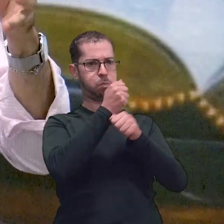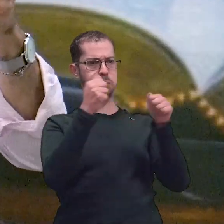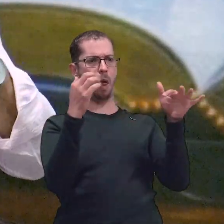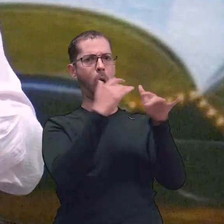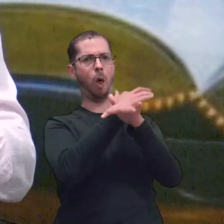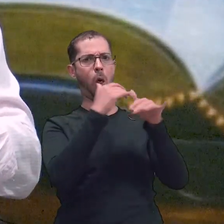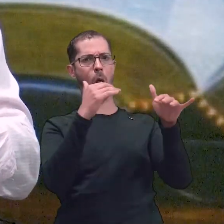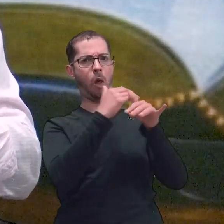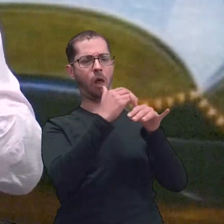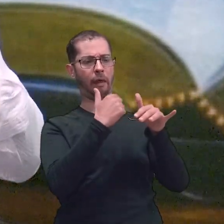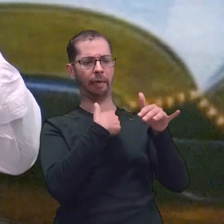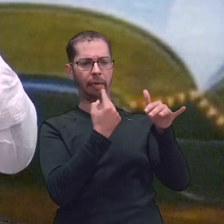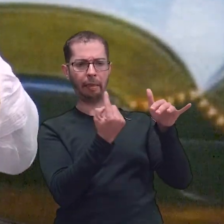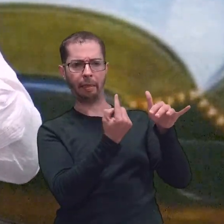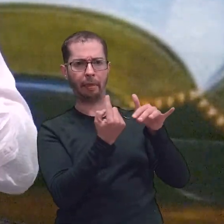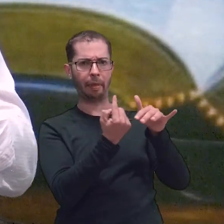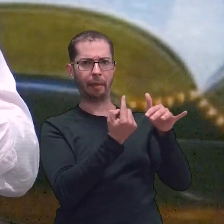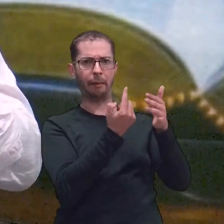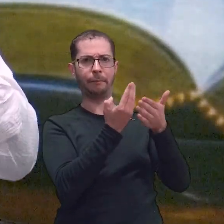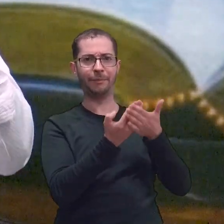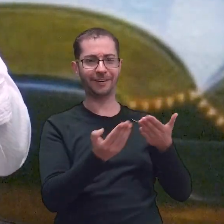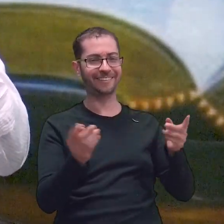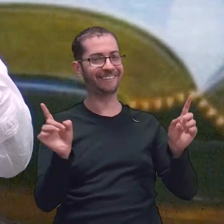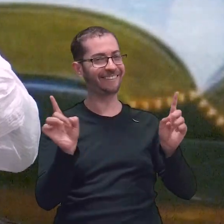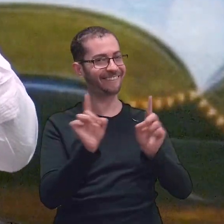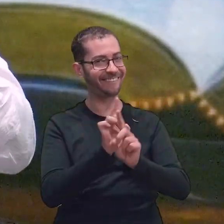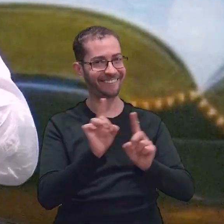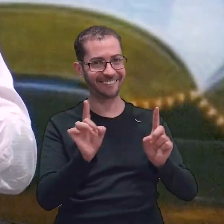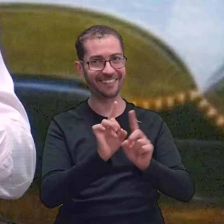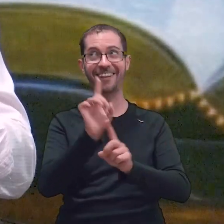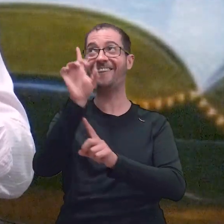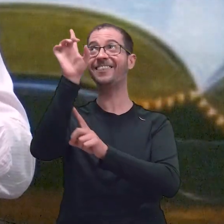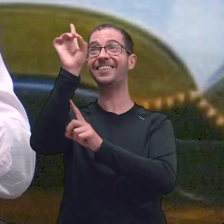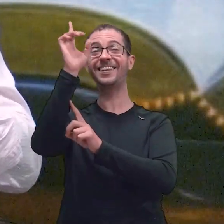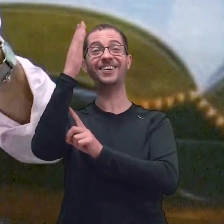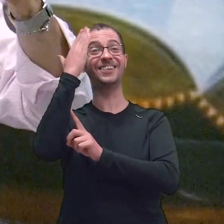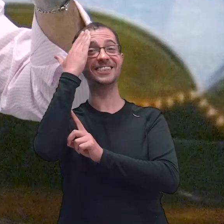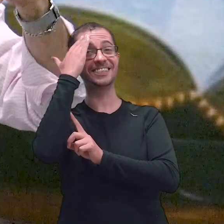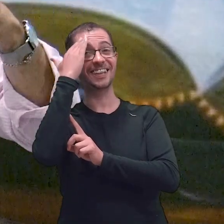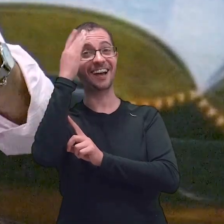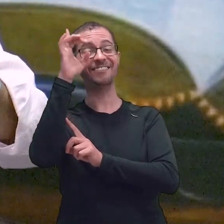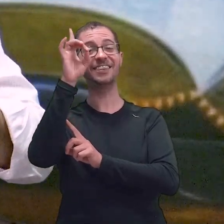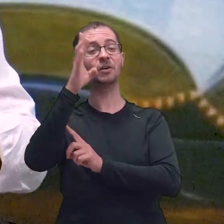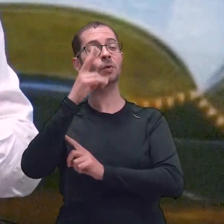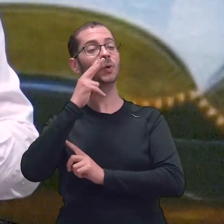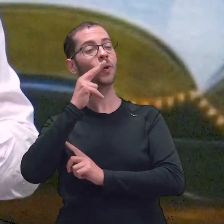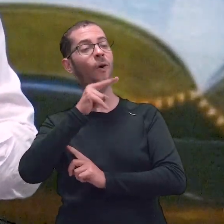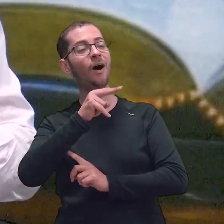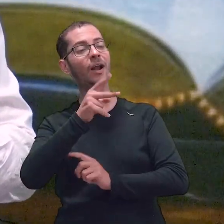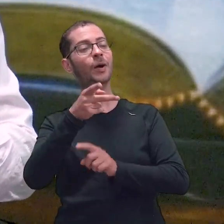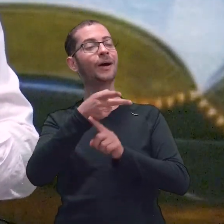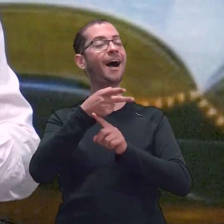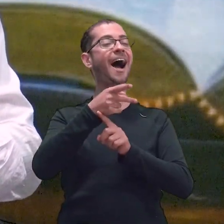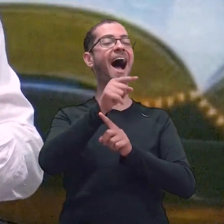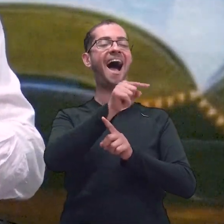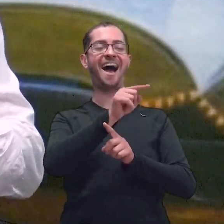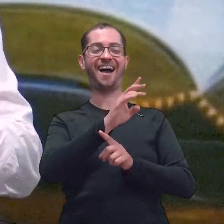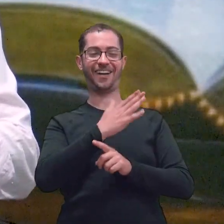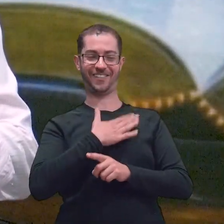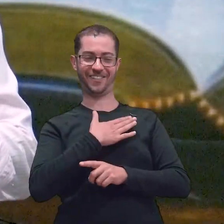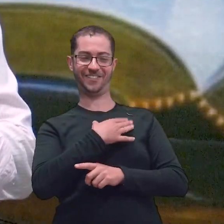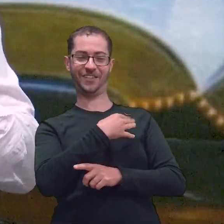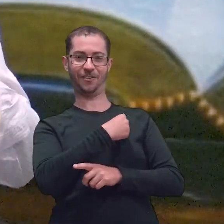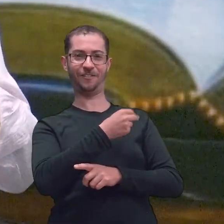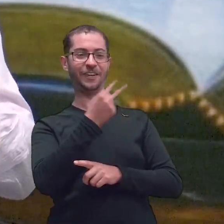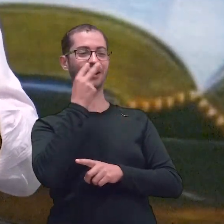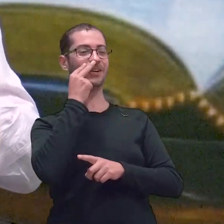menina dos olhos do Senhor. Cada um de nós, aquele que é filho, ele cuida. Então ele olha lá e preocupa, aquele ali é o meu filho. Eu estou olhando